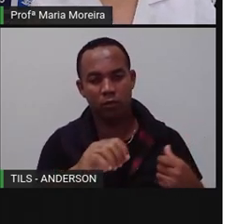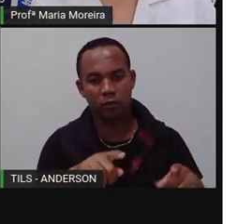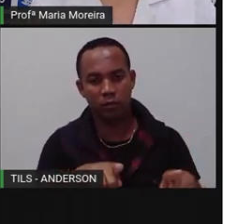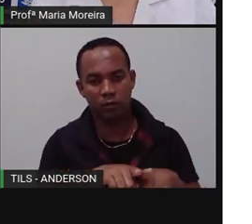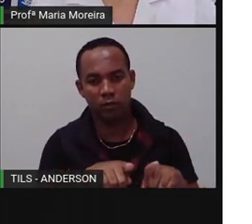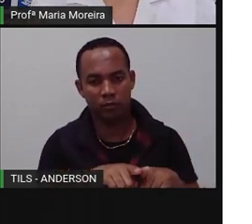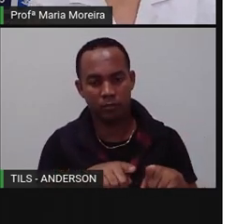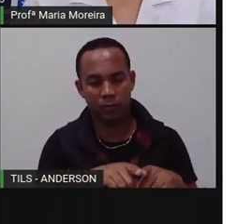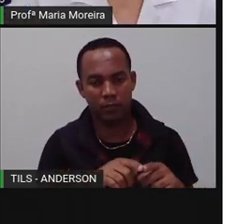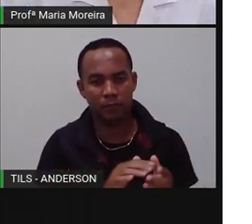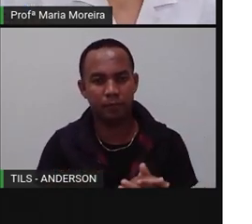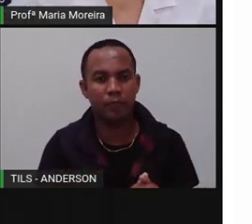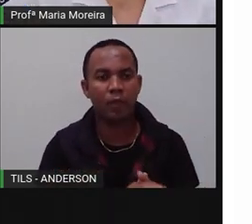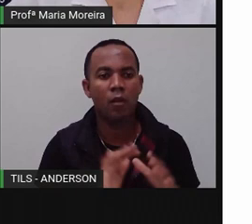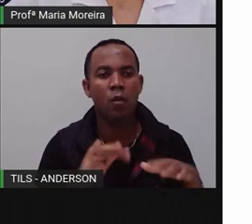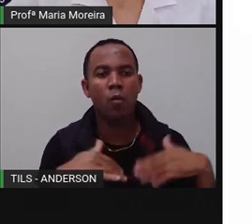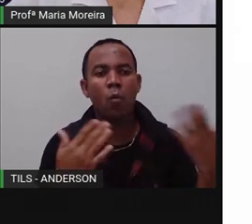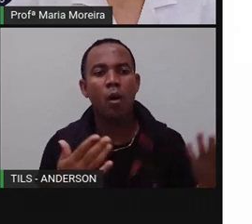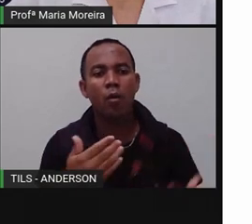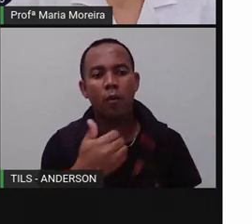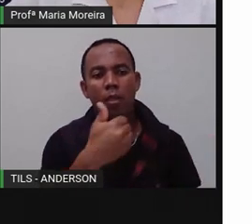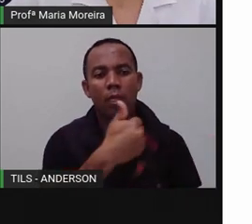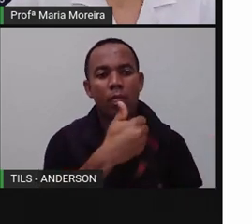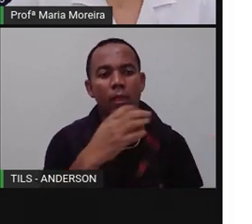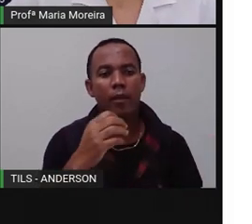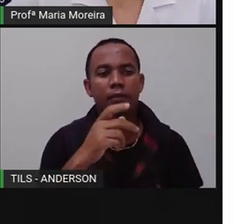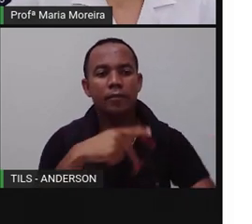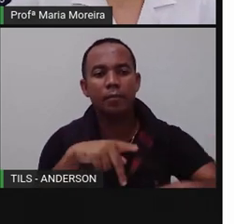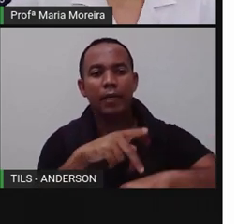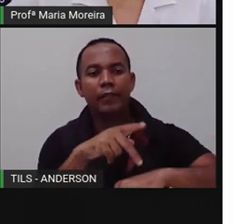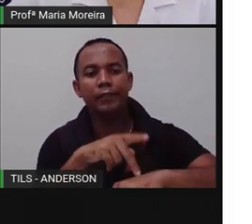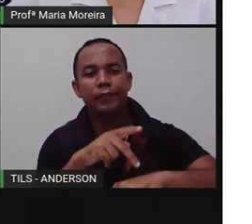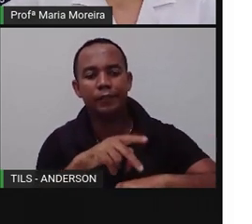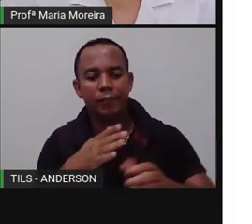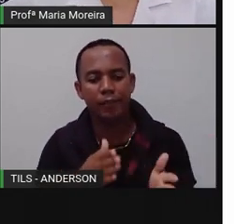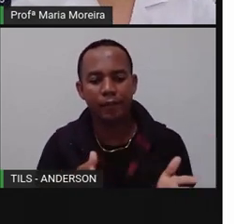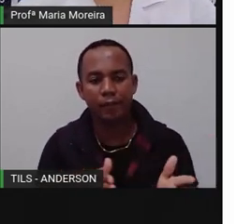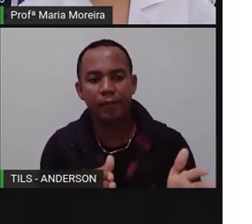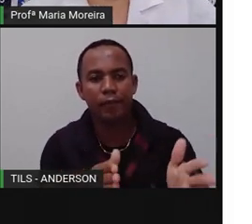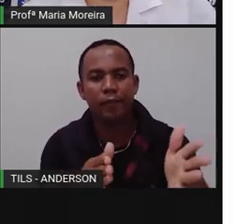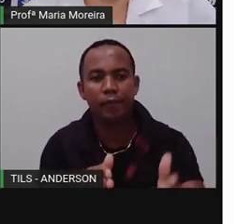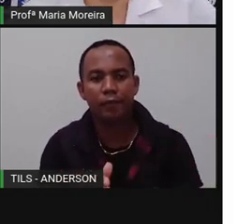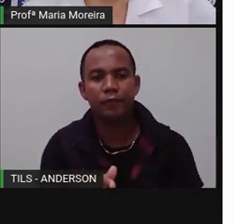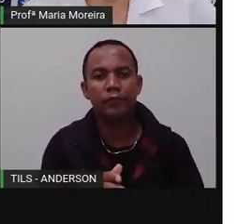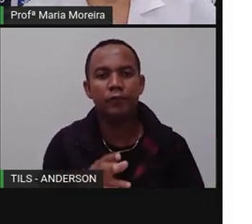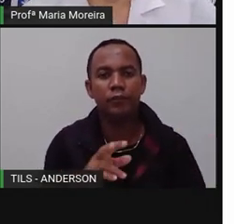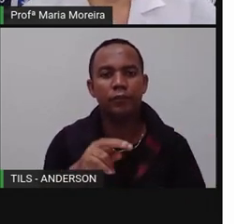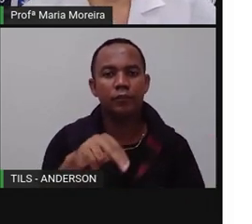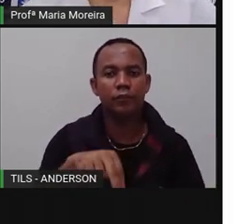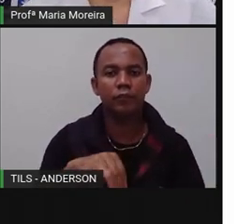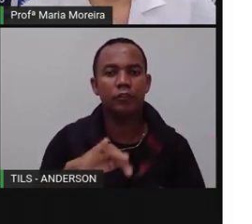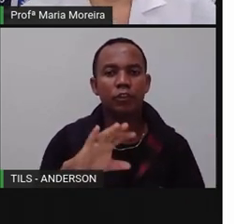pesquisarem, né? Quais são esses dez países que o rio Nilo passa? Quais são? e aí,